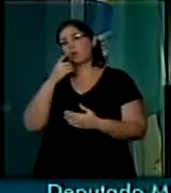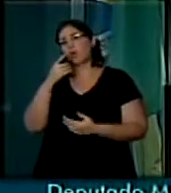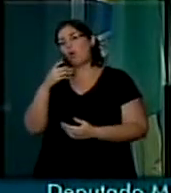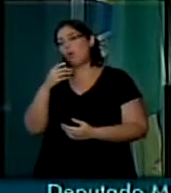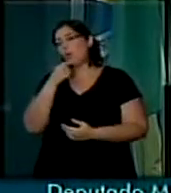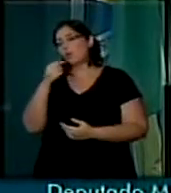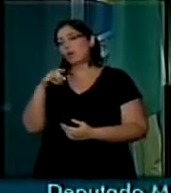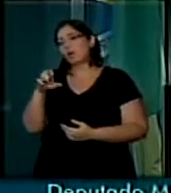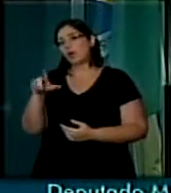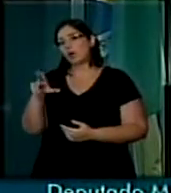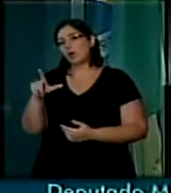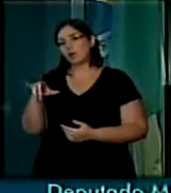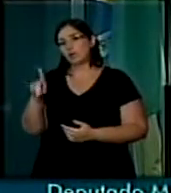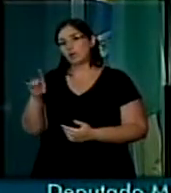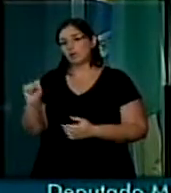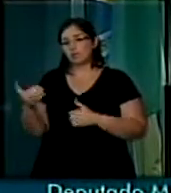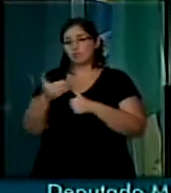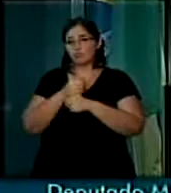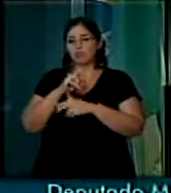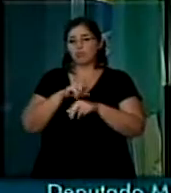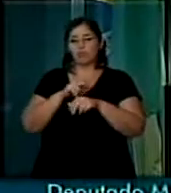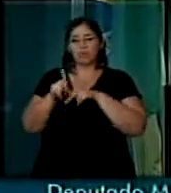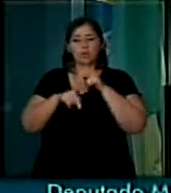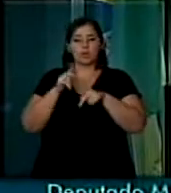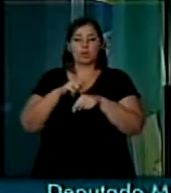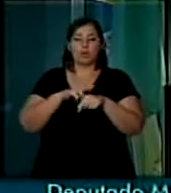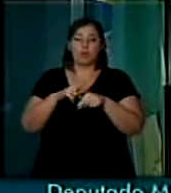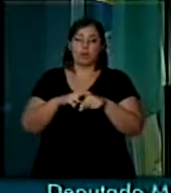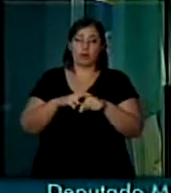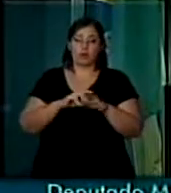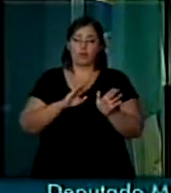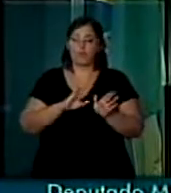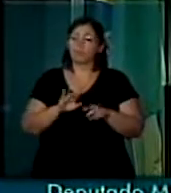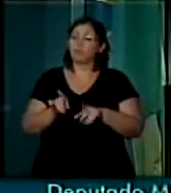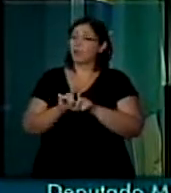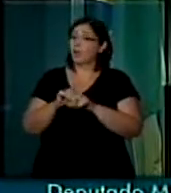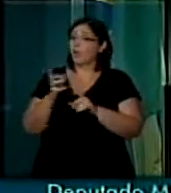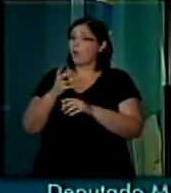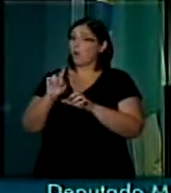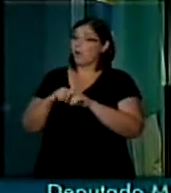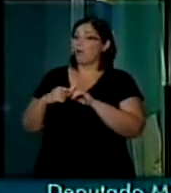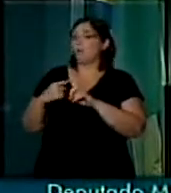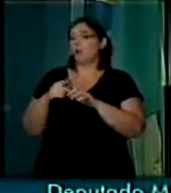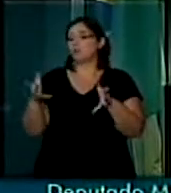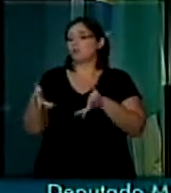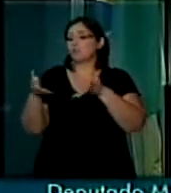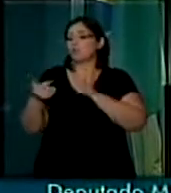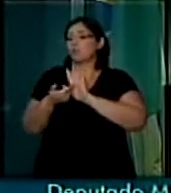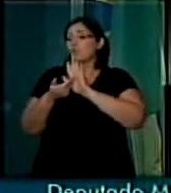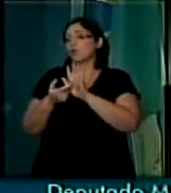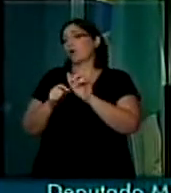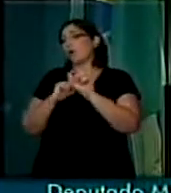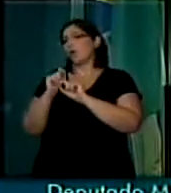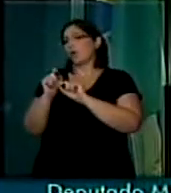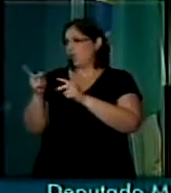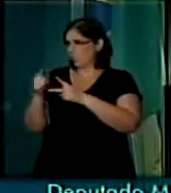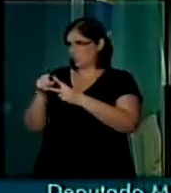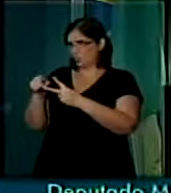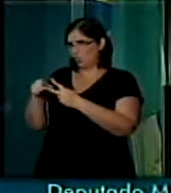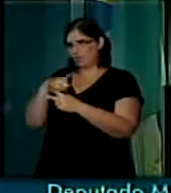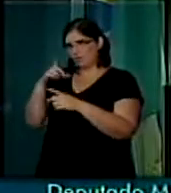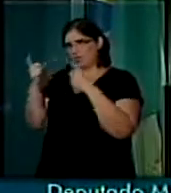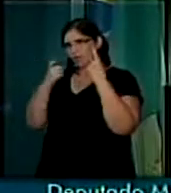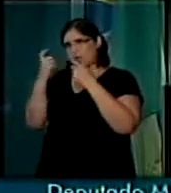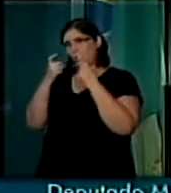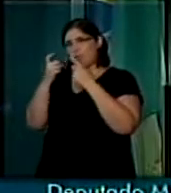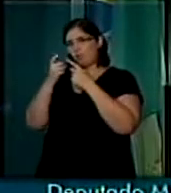Dario, em nome da população de Roraima. Mas ainda quero enaltecer que eles não se preocuparam